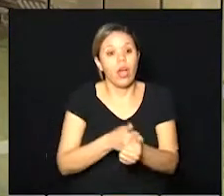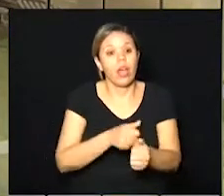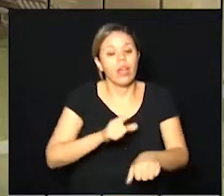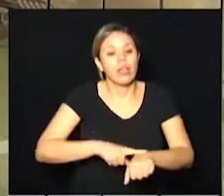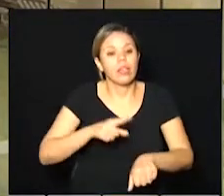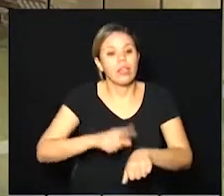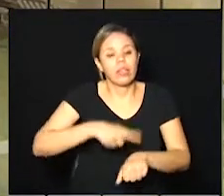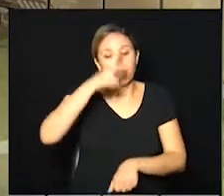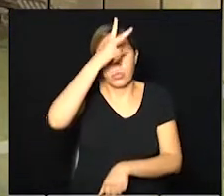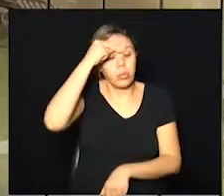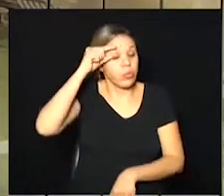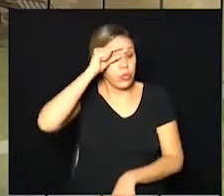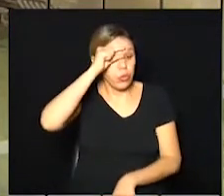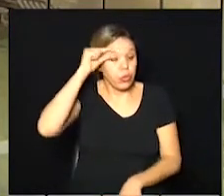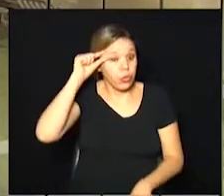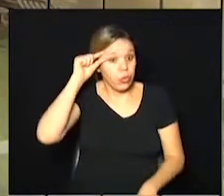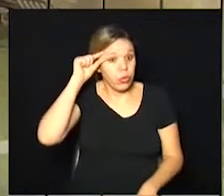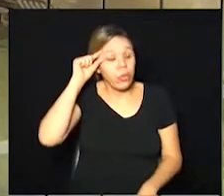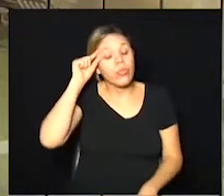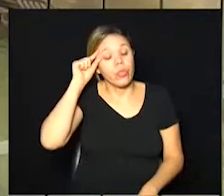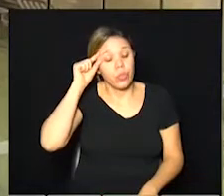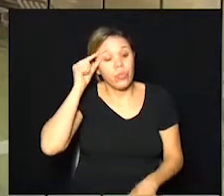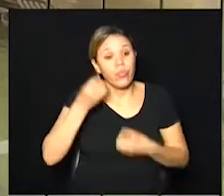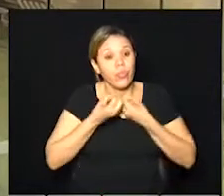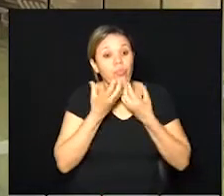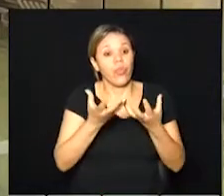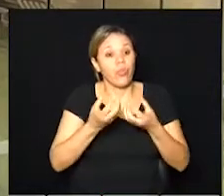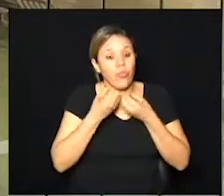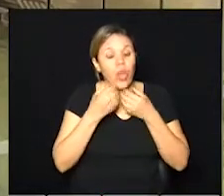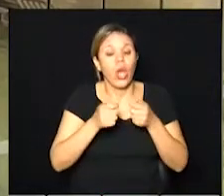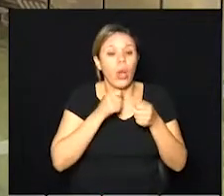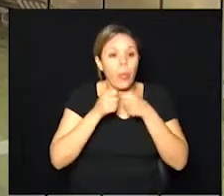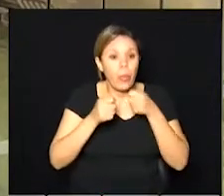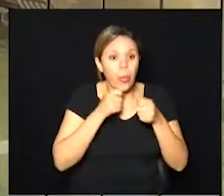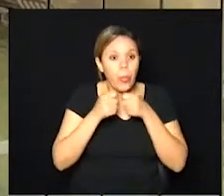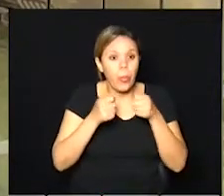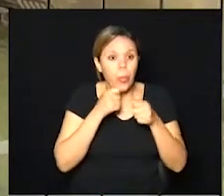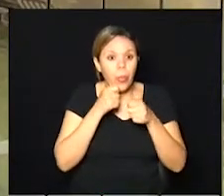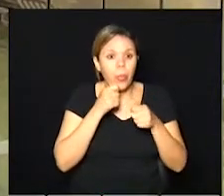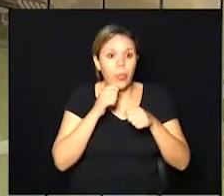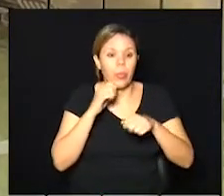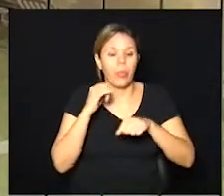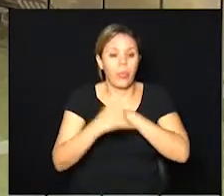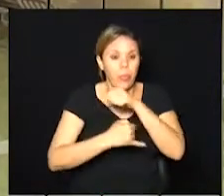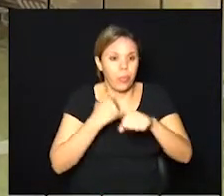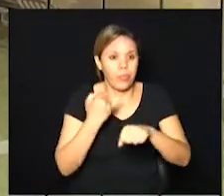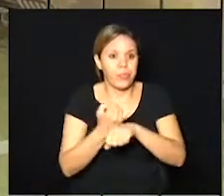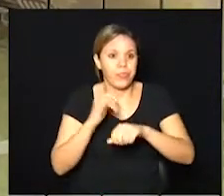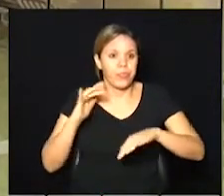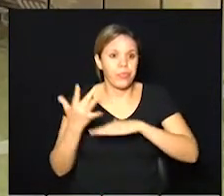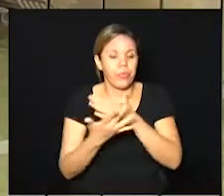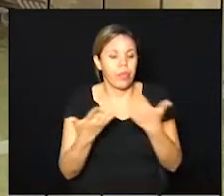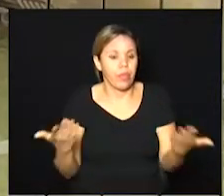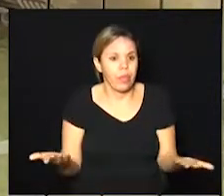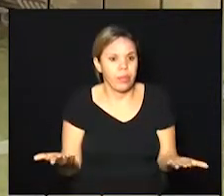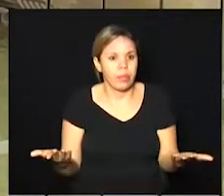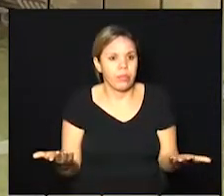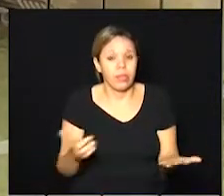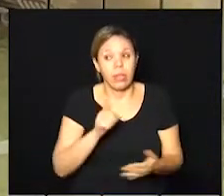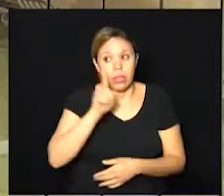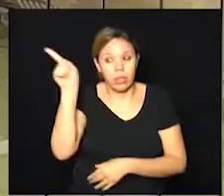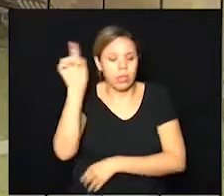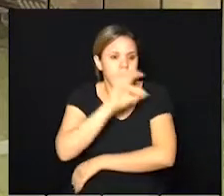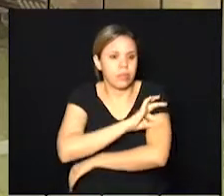o prefeito Jonas Donizete deve dar mais uma entrevista coletiva virtual por sistema remoto lá do